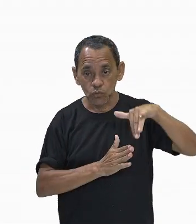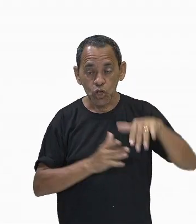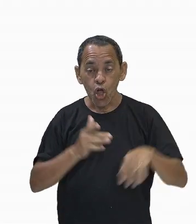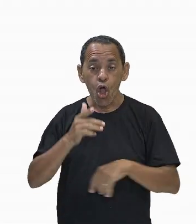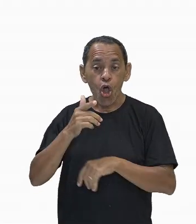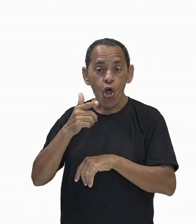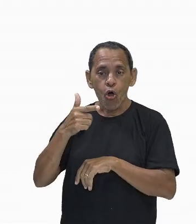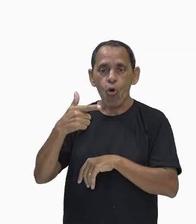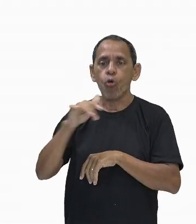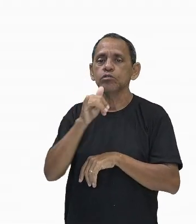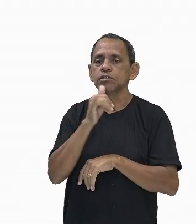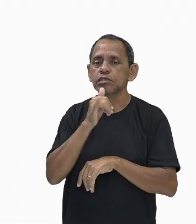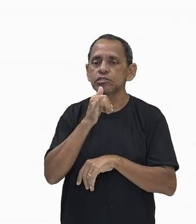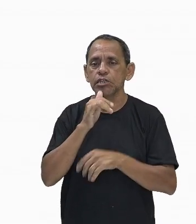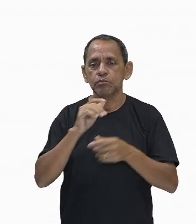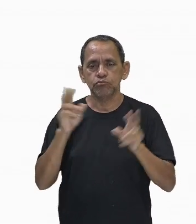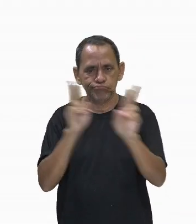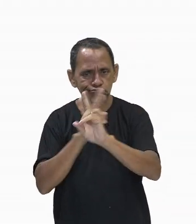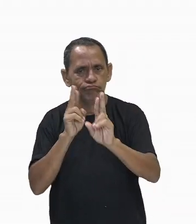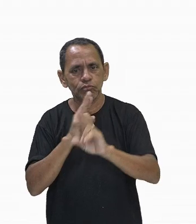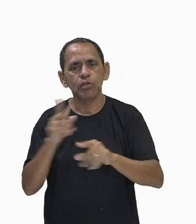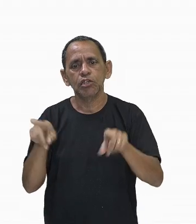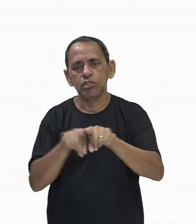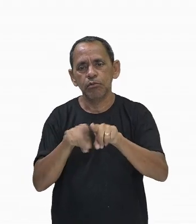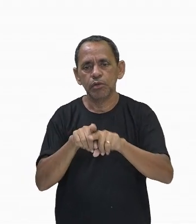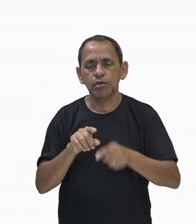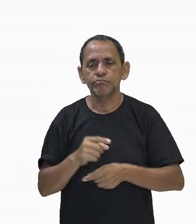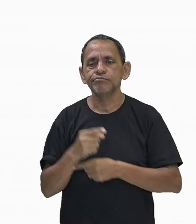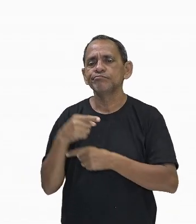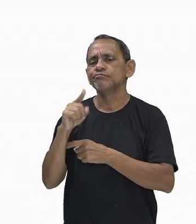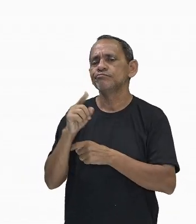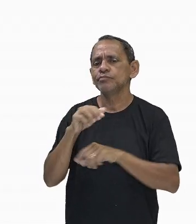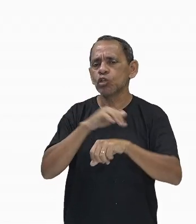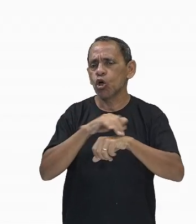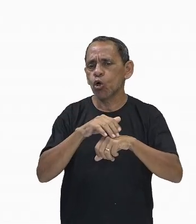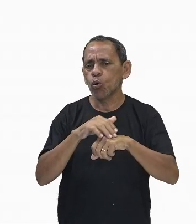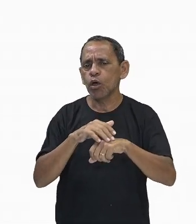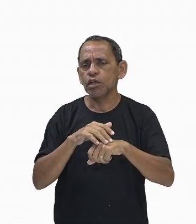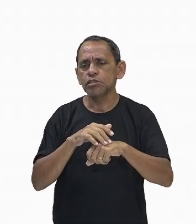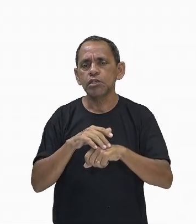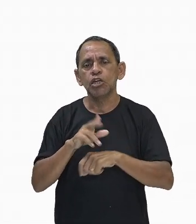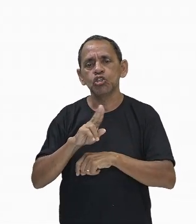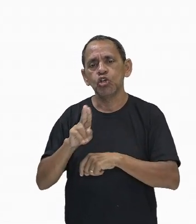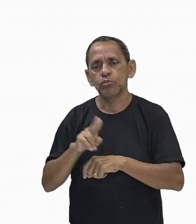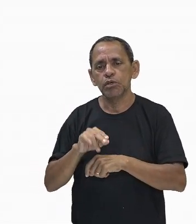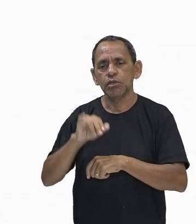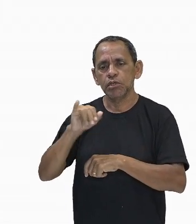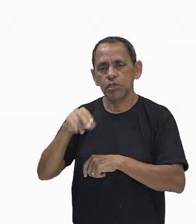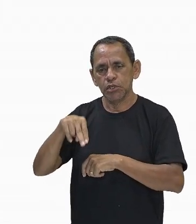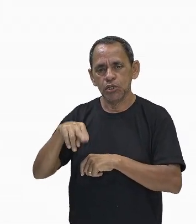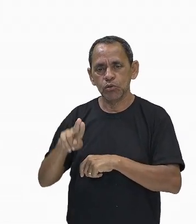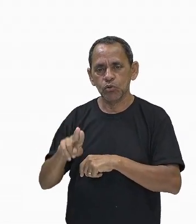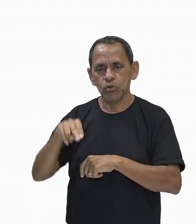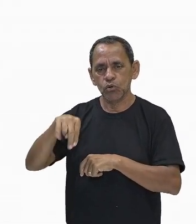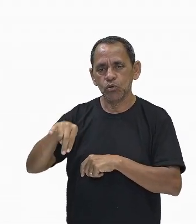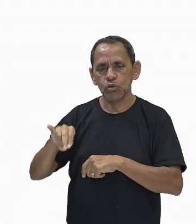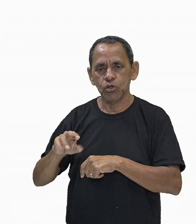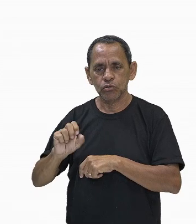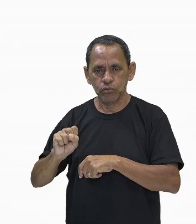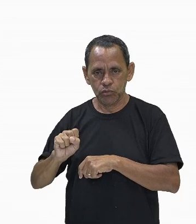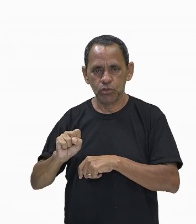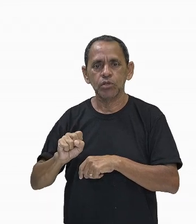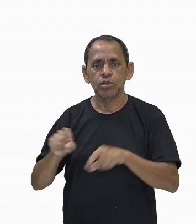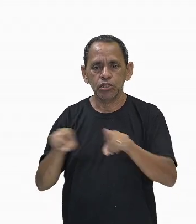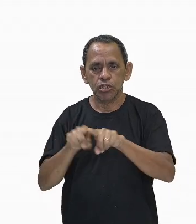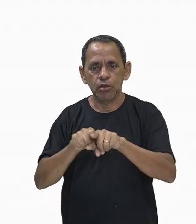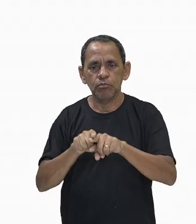sistema imunológico. Nós temos outras doenças chamadas de imunodeficiências, que nesse caso o sistema